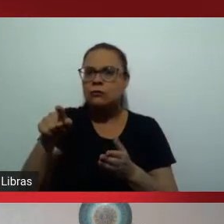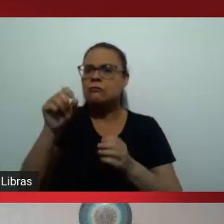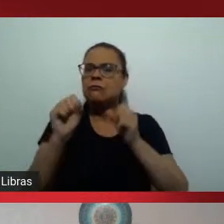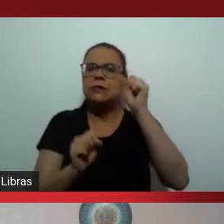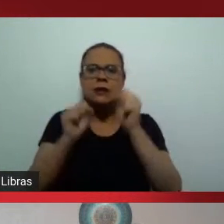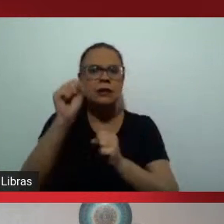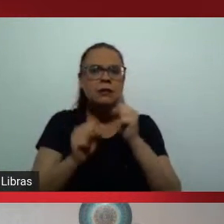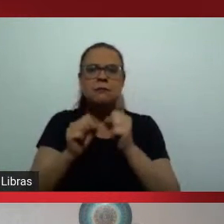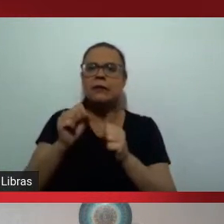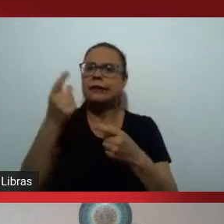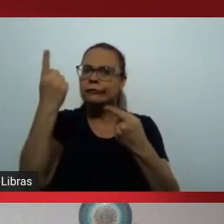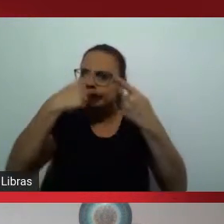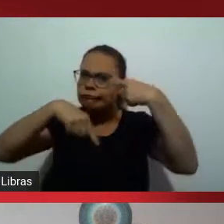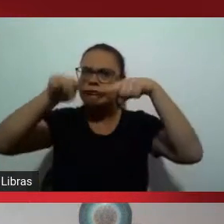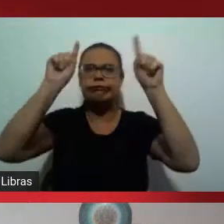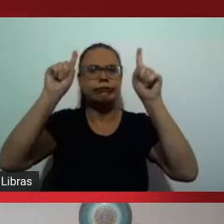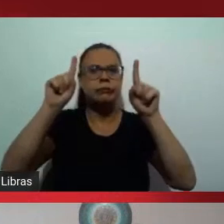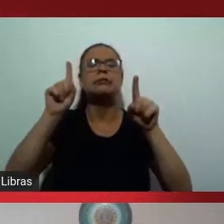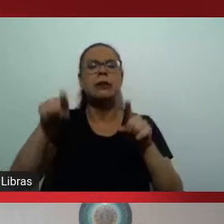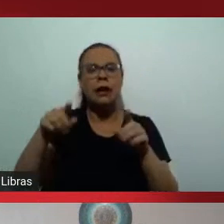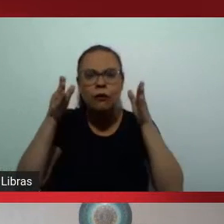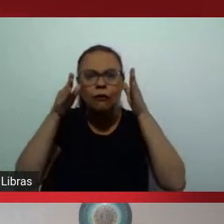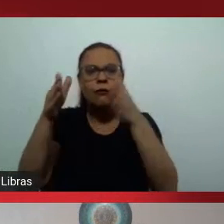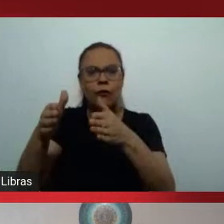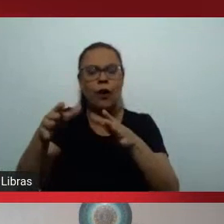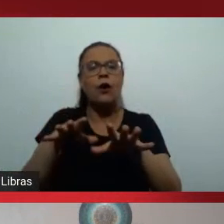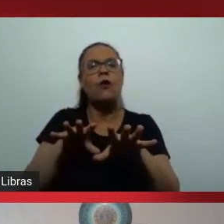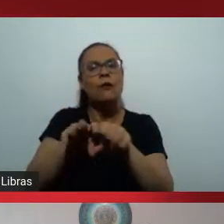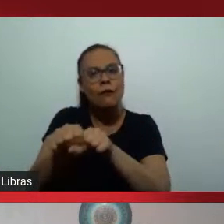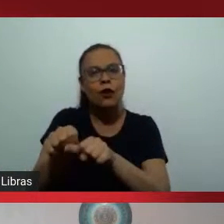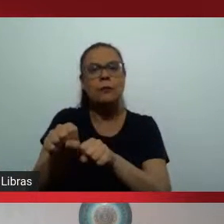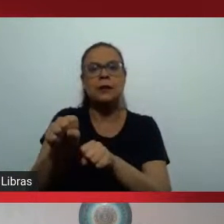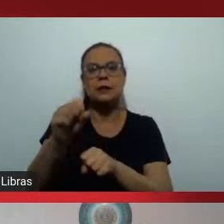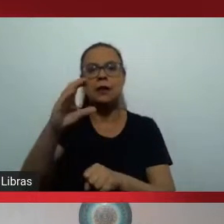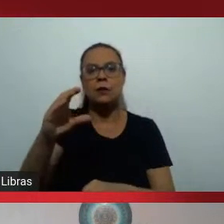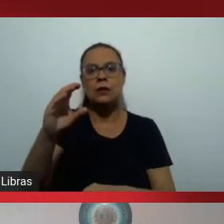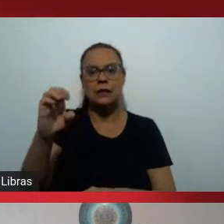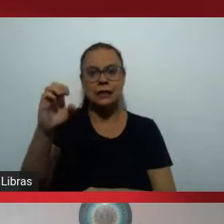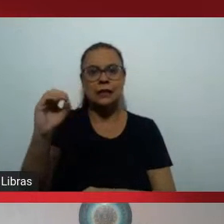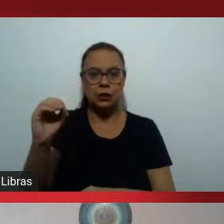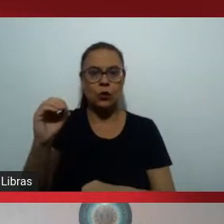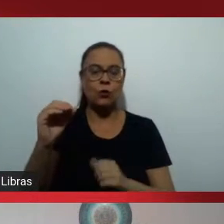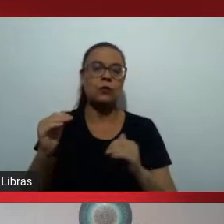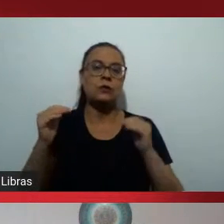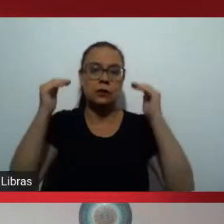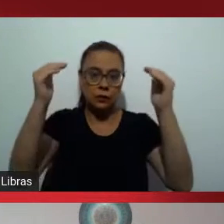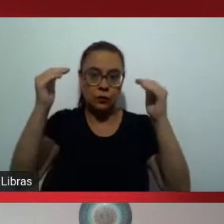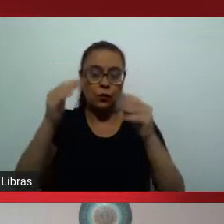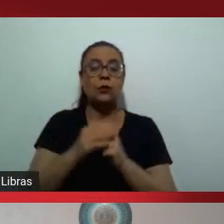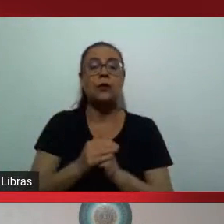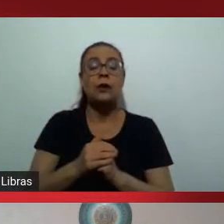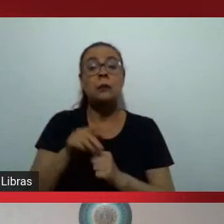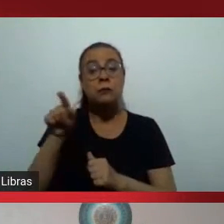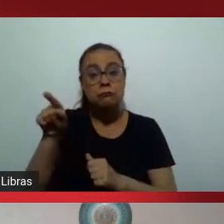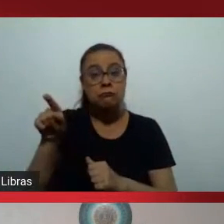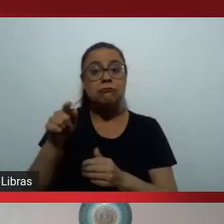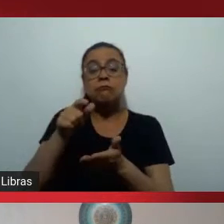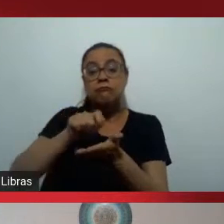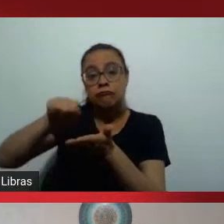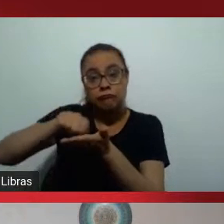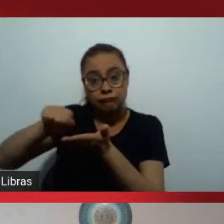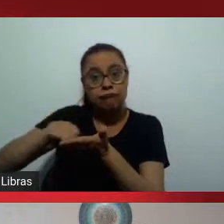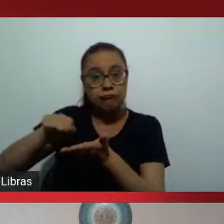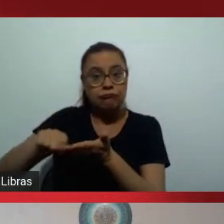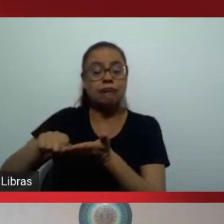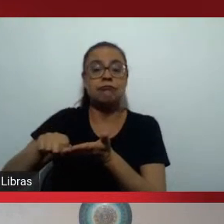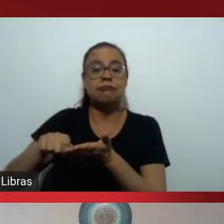expoentes na formação de CEOs no mundo. E uma das premissas que a Dale Kennedy traz para que um